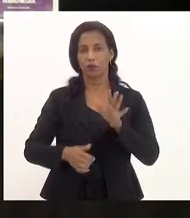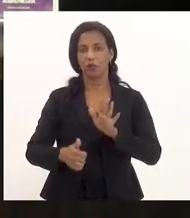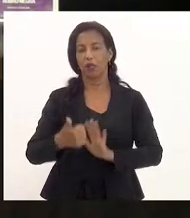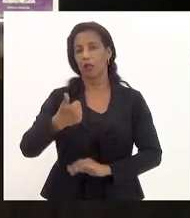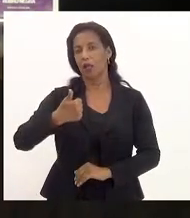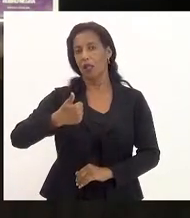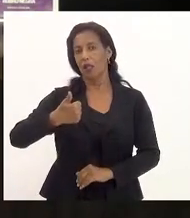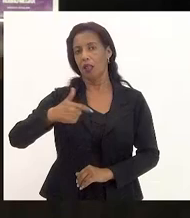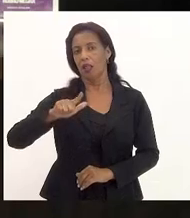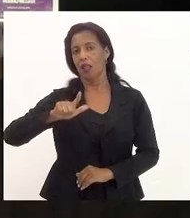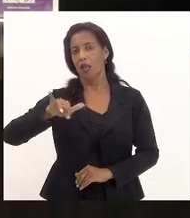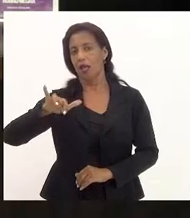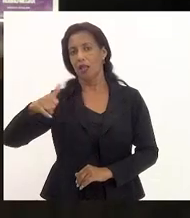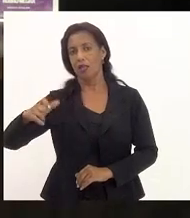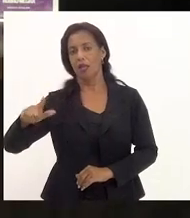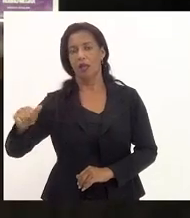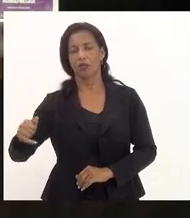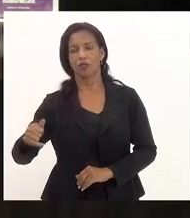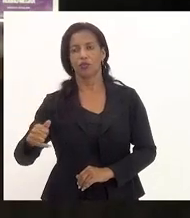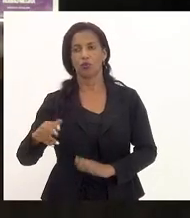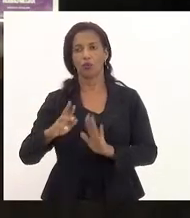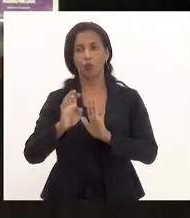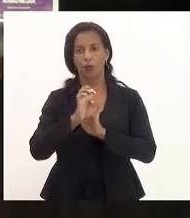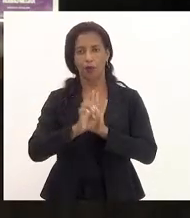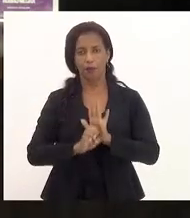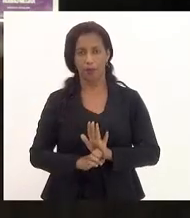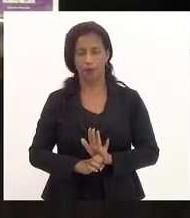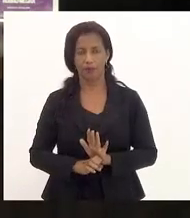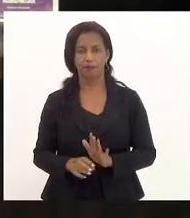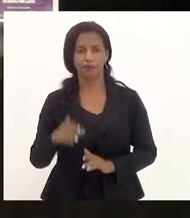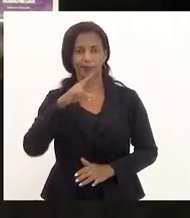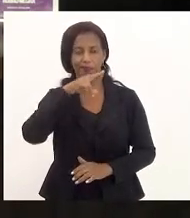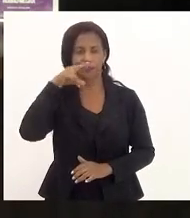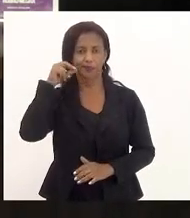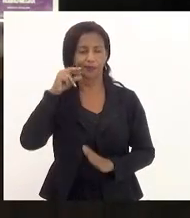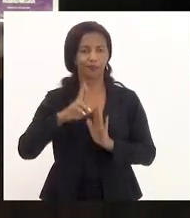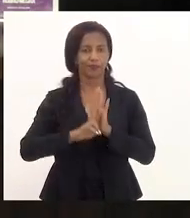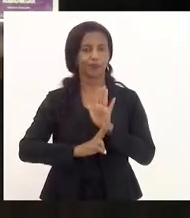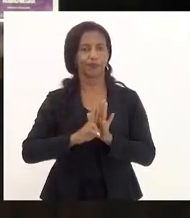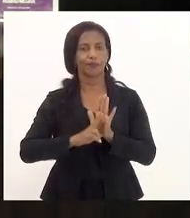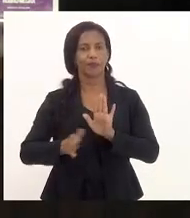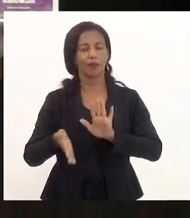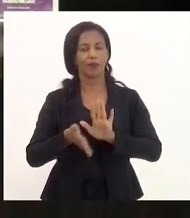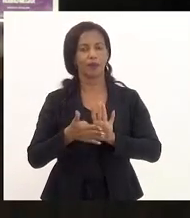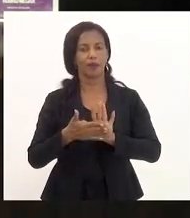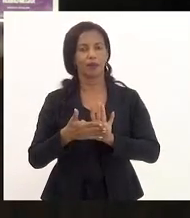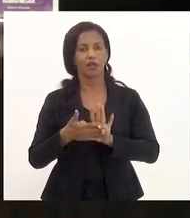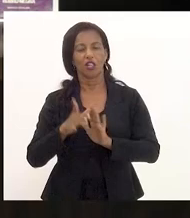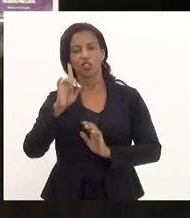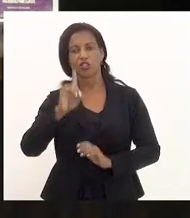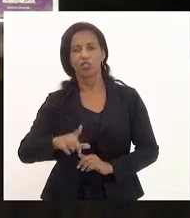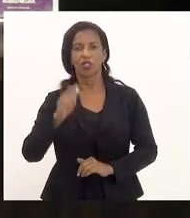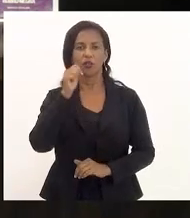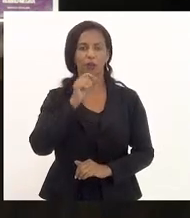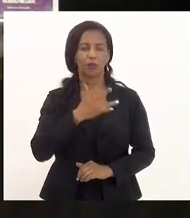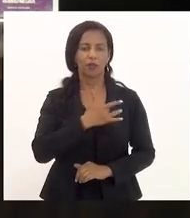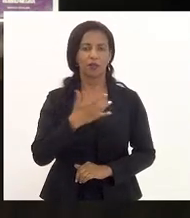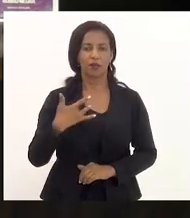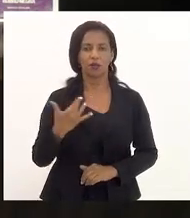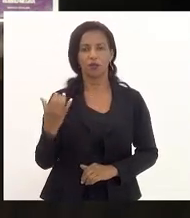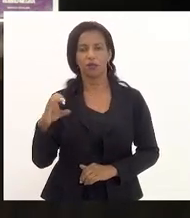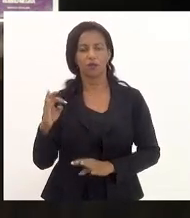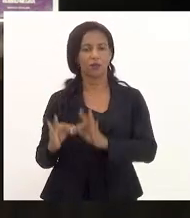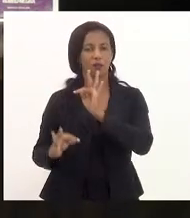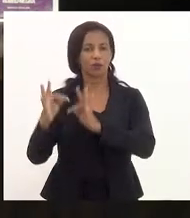emendas. Relator, deputado Rosenberg Reis. Dependendo de Pareceres das Comissões de Defesa dos Direitos da Mulher, Saúde, Ciência e